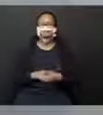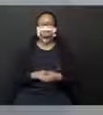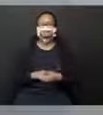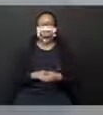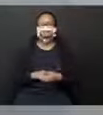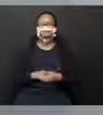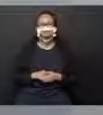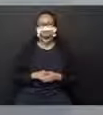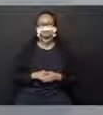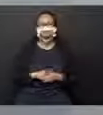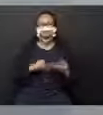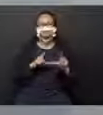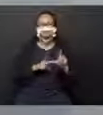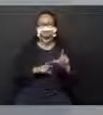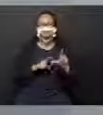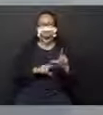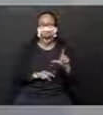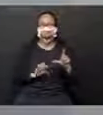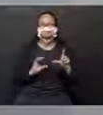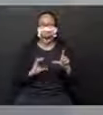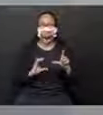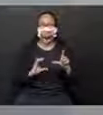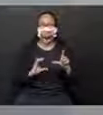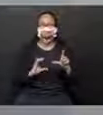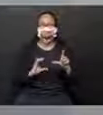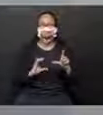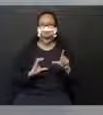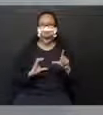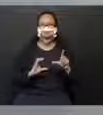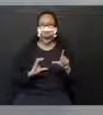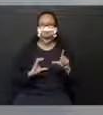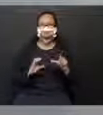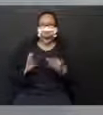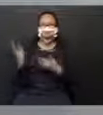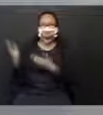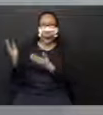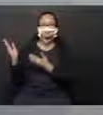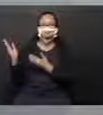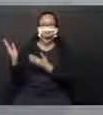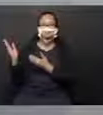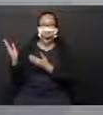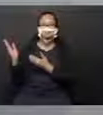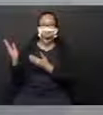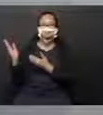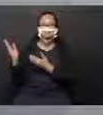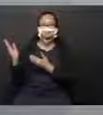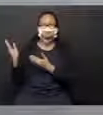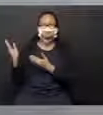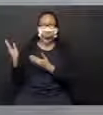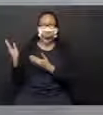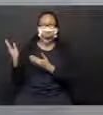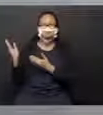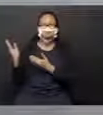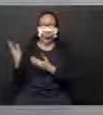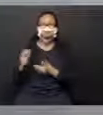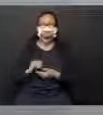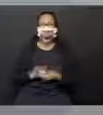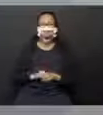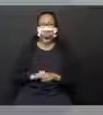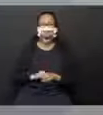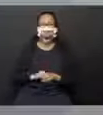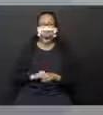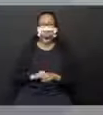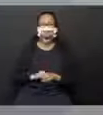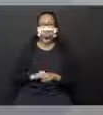Na letra C, olha só. Setinha na lateral, na diagonal. A ponta também.